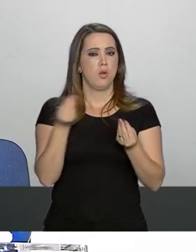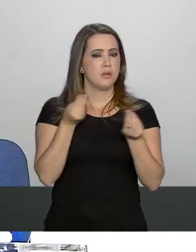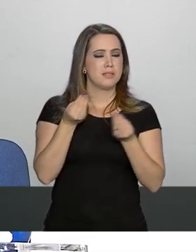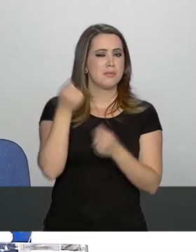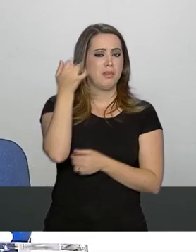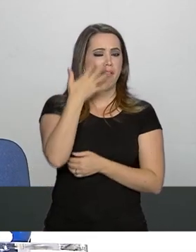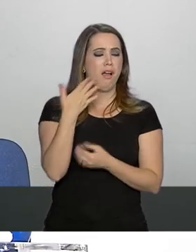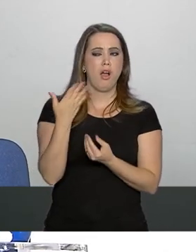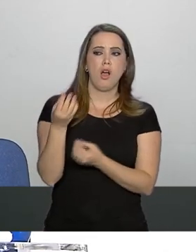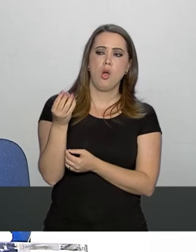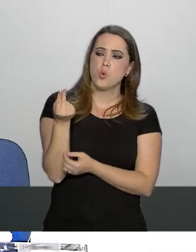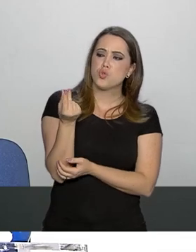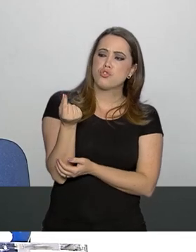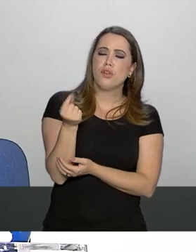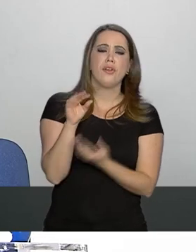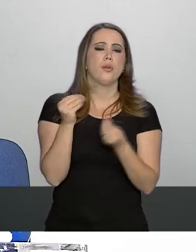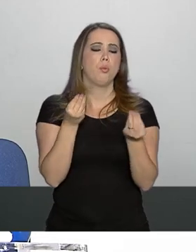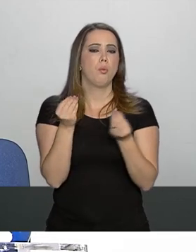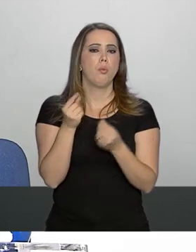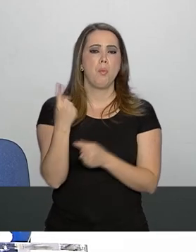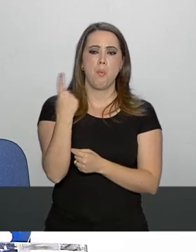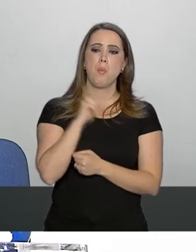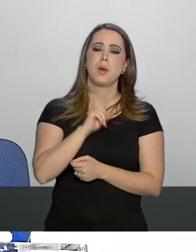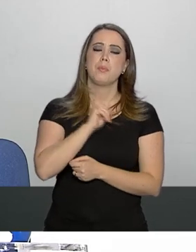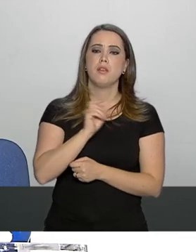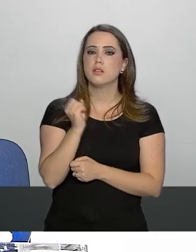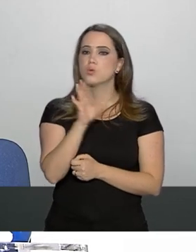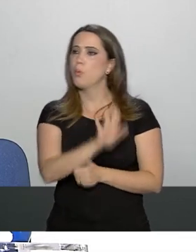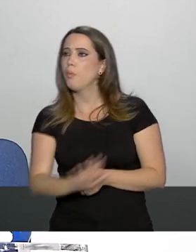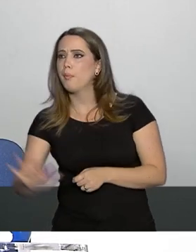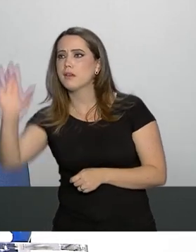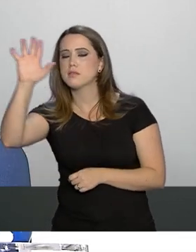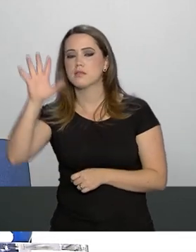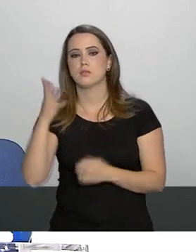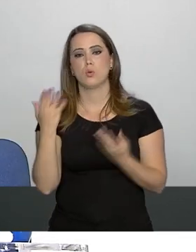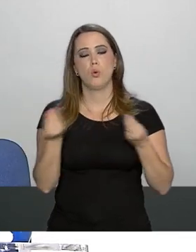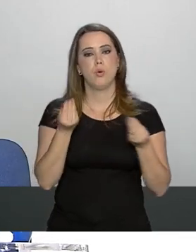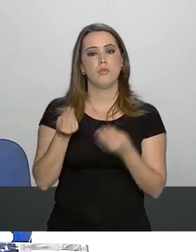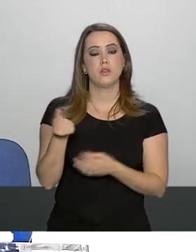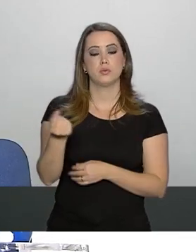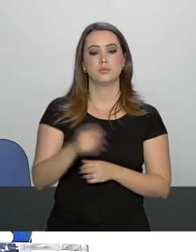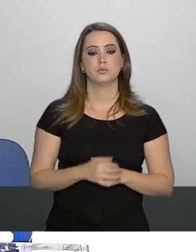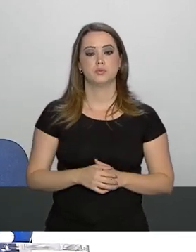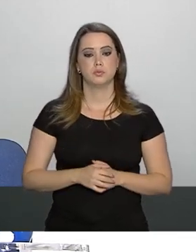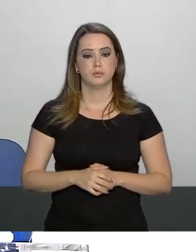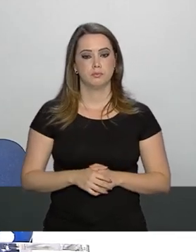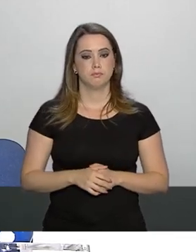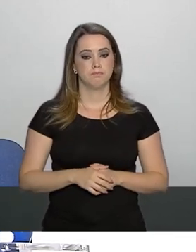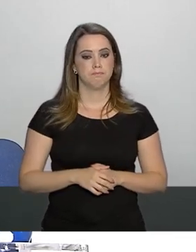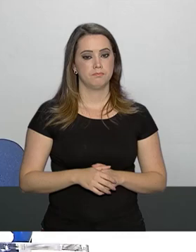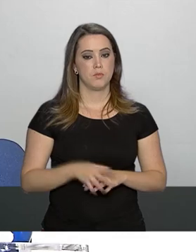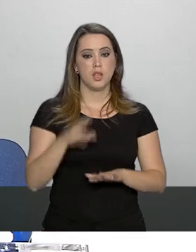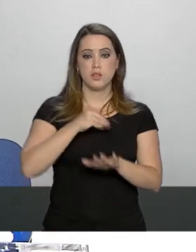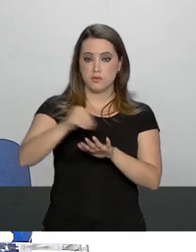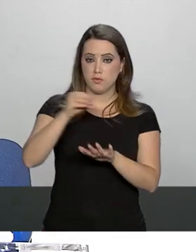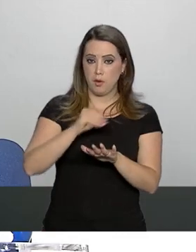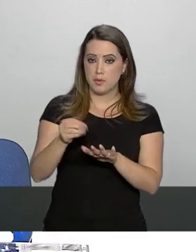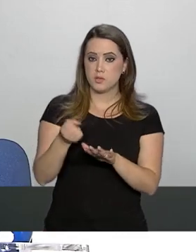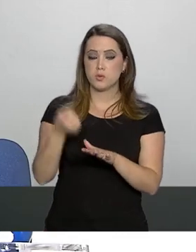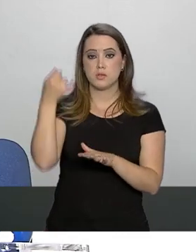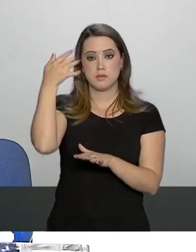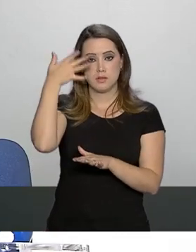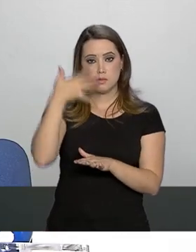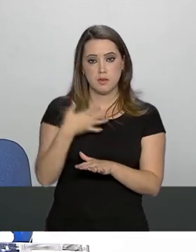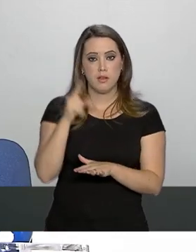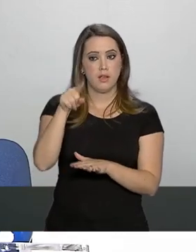pode explicar, esclarecer o que é esse ponto e de fato quanto foi liberado para a defesa civil de Brumadinho? A informação que eu lhes apresentei era especialmente